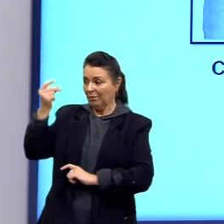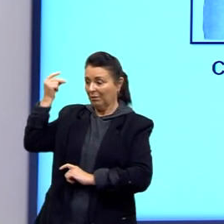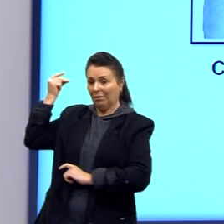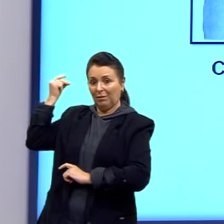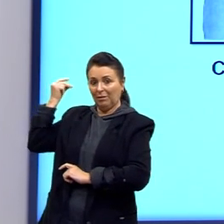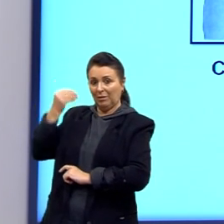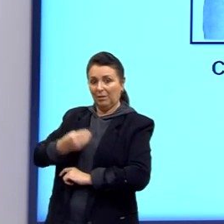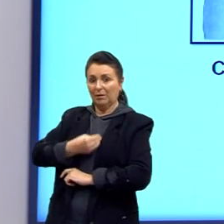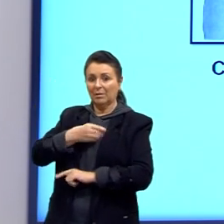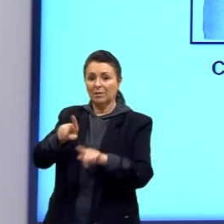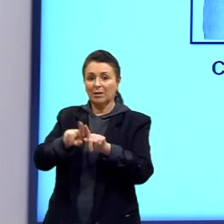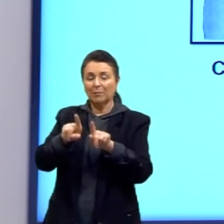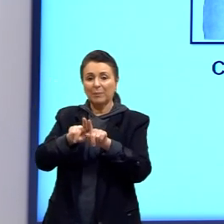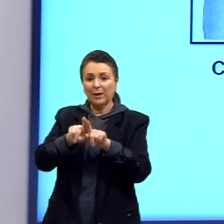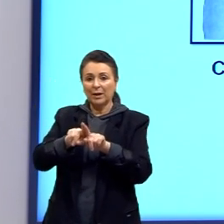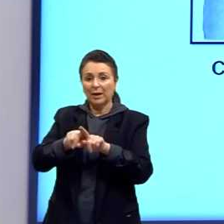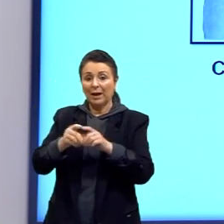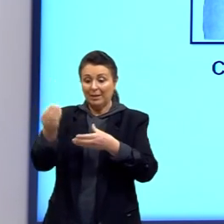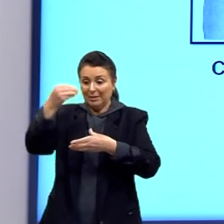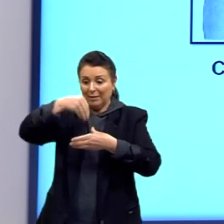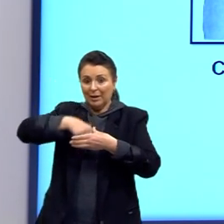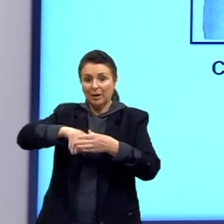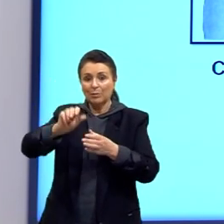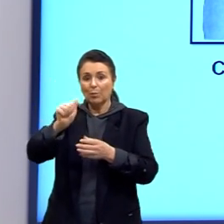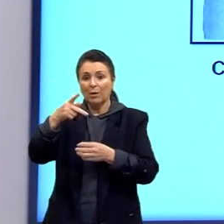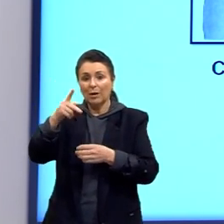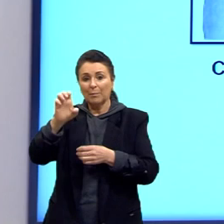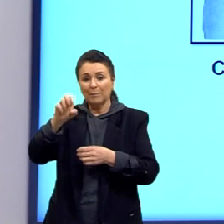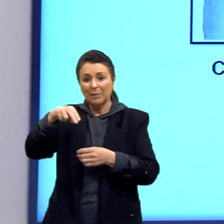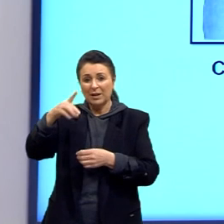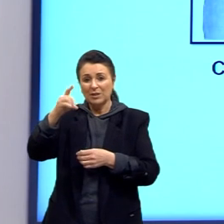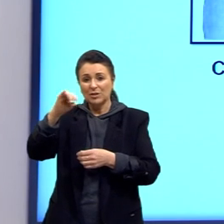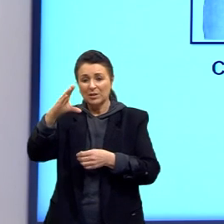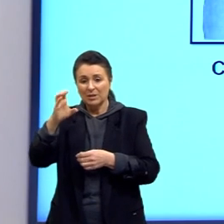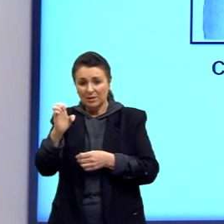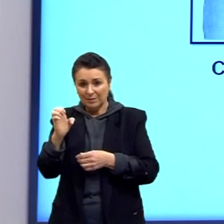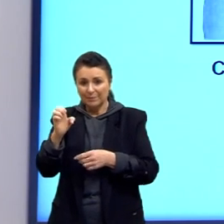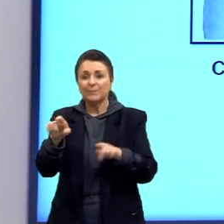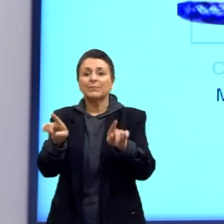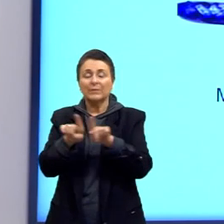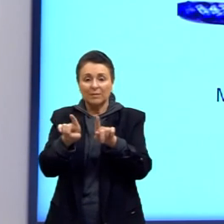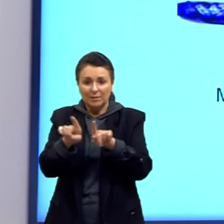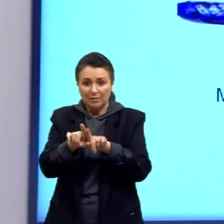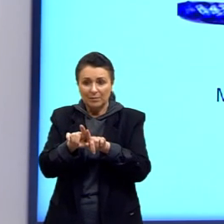O apêndice, que também condiz à ancestralidade vegetariana.